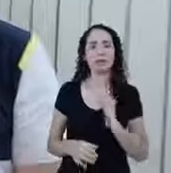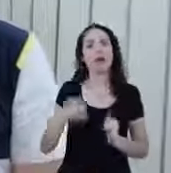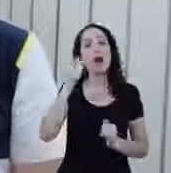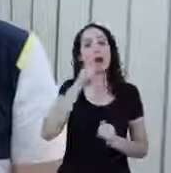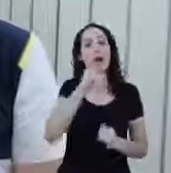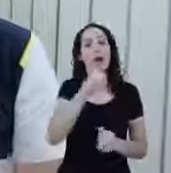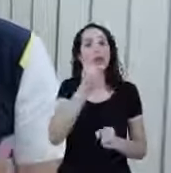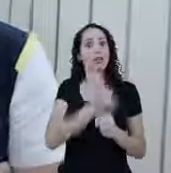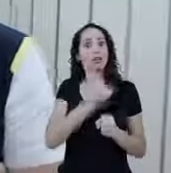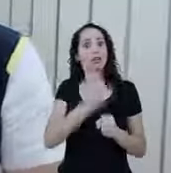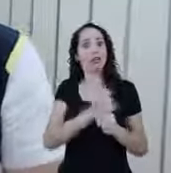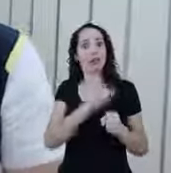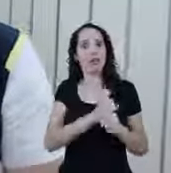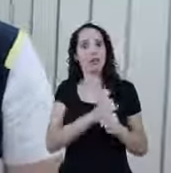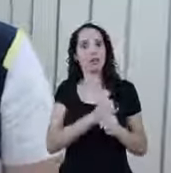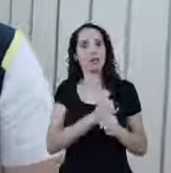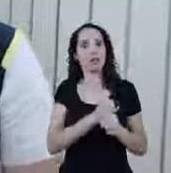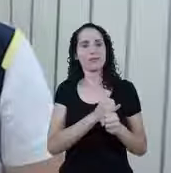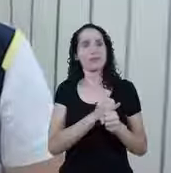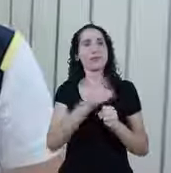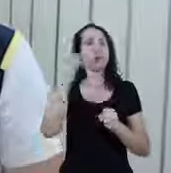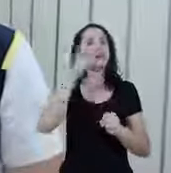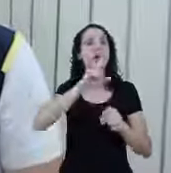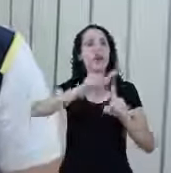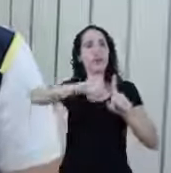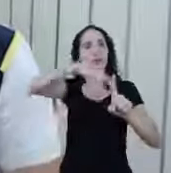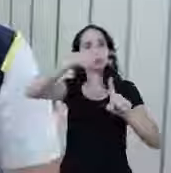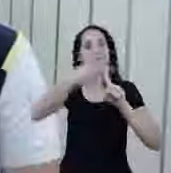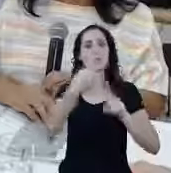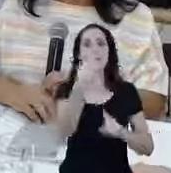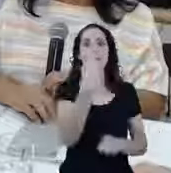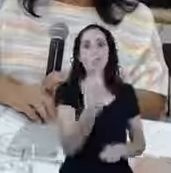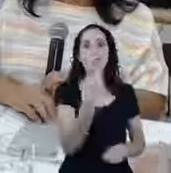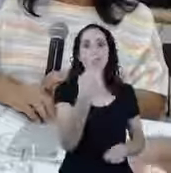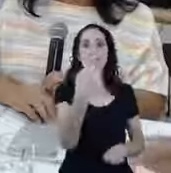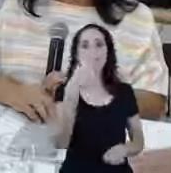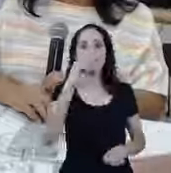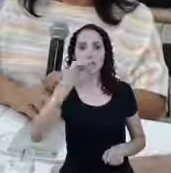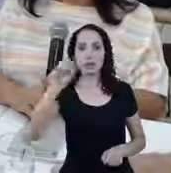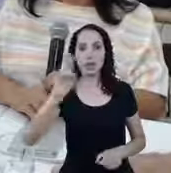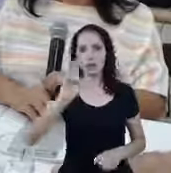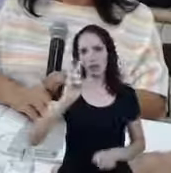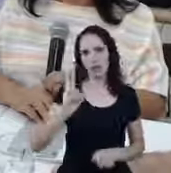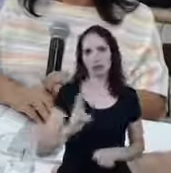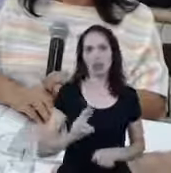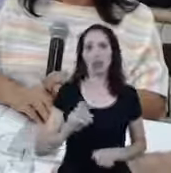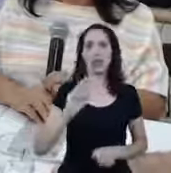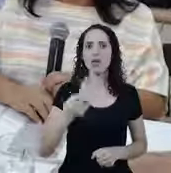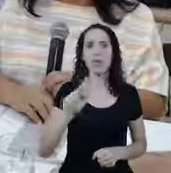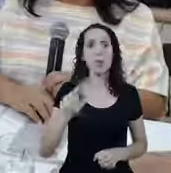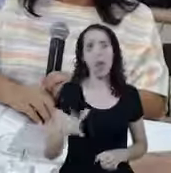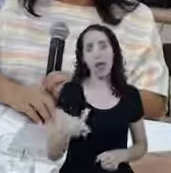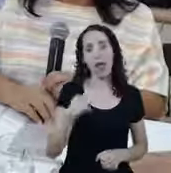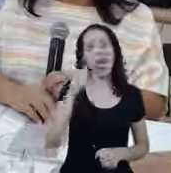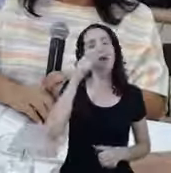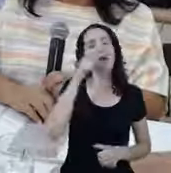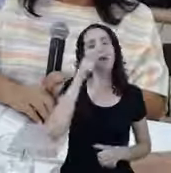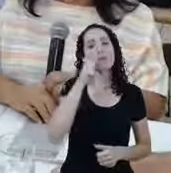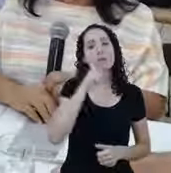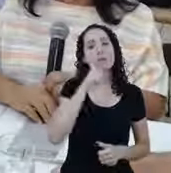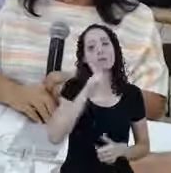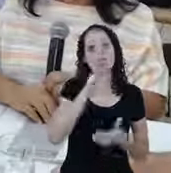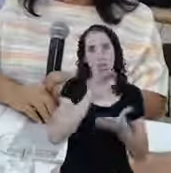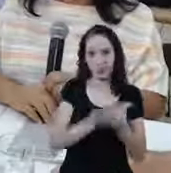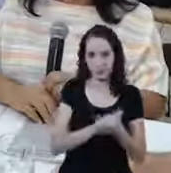chefe do lar, ela recebe em dobro Isso Esses 600 reais Não é a mulher casada que tem o marido, que tem o